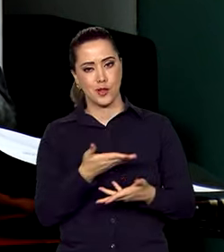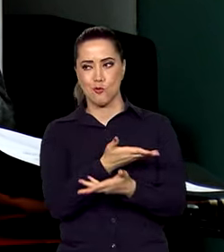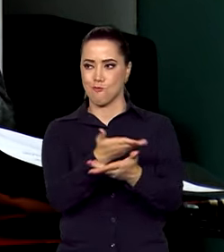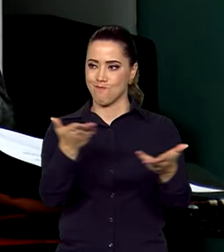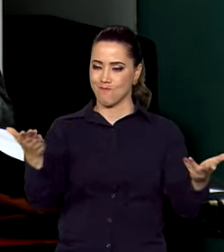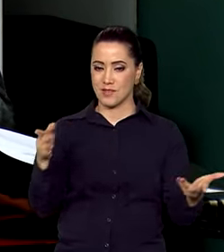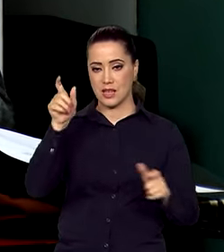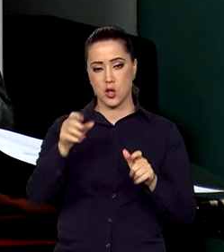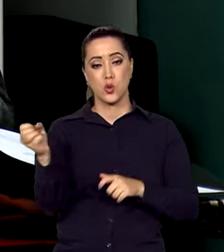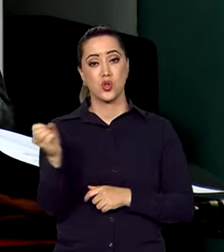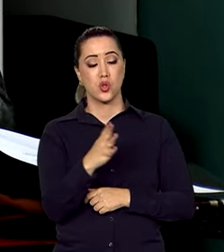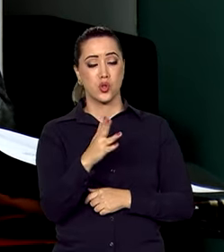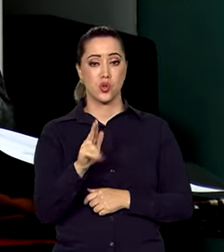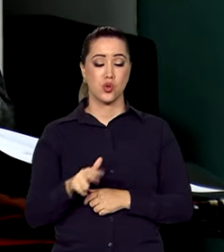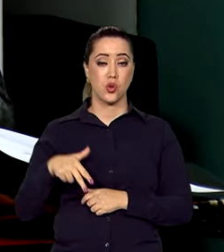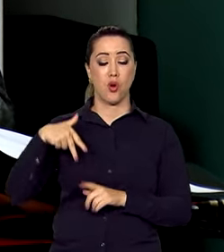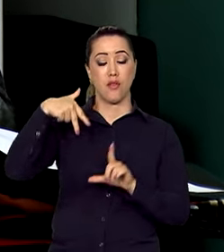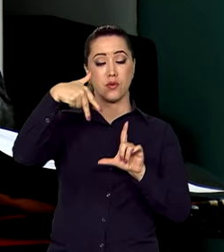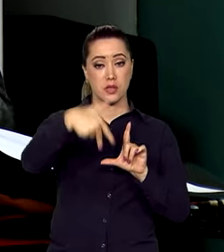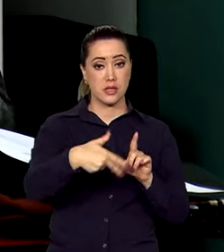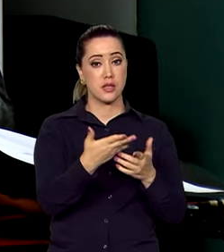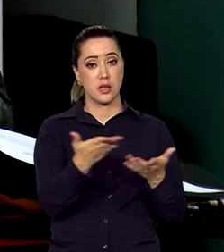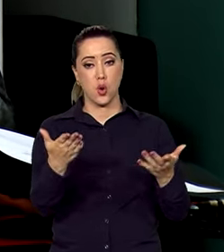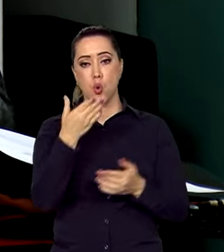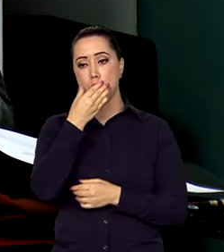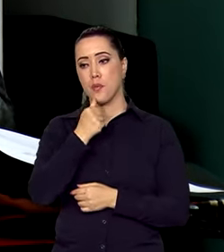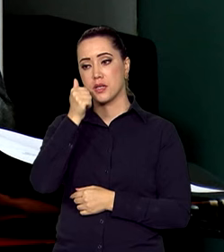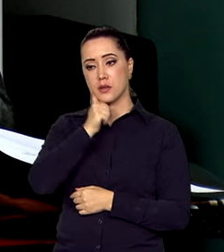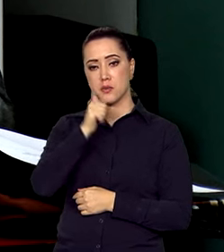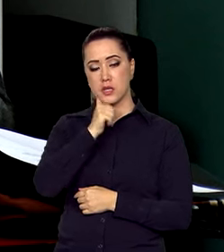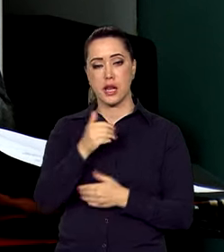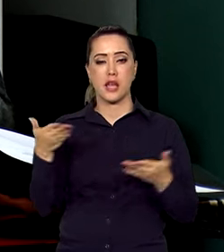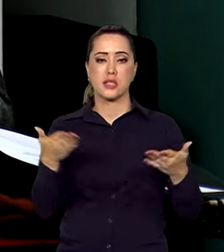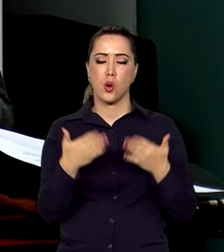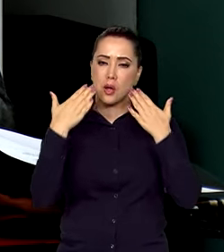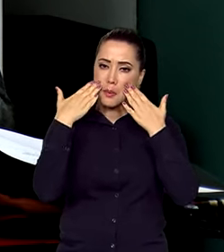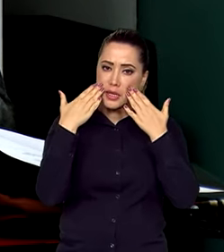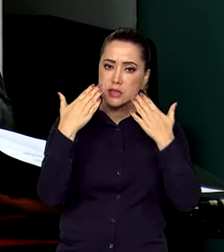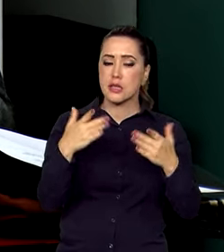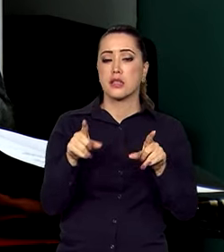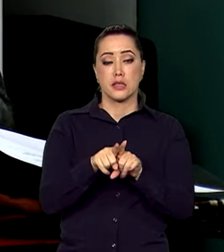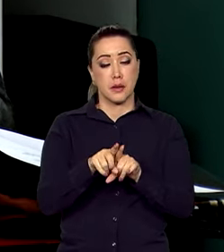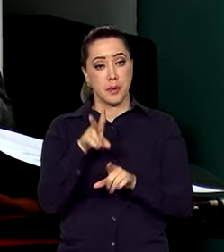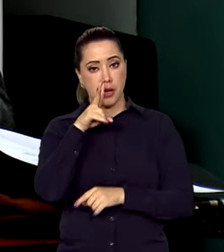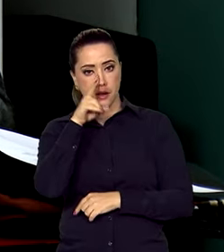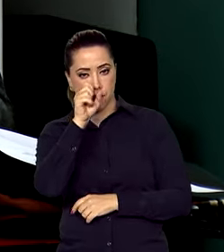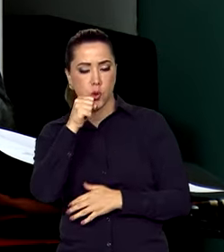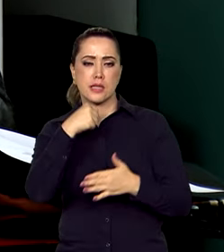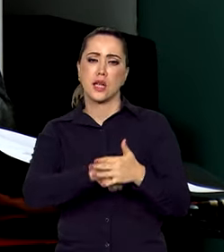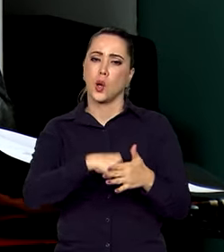os novos protagonistas. Elas e eles ganham palco pela força também secular da